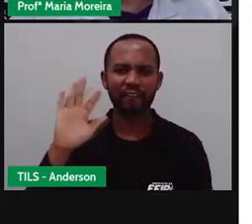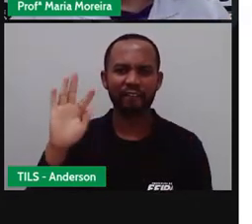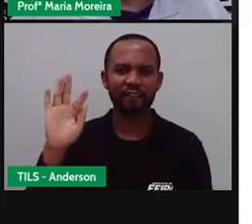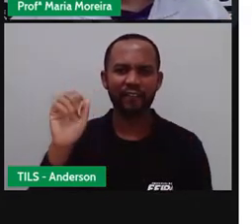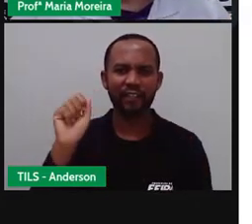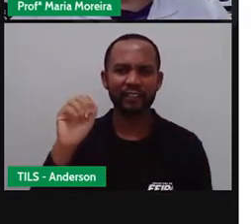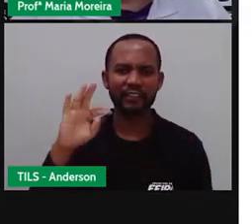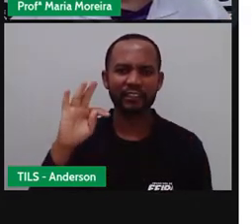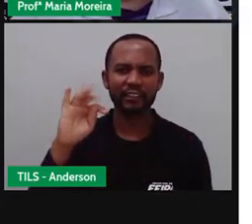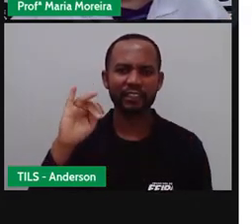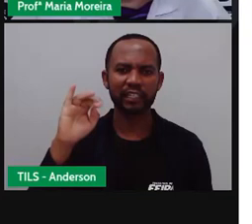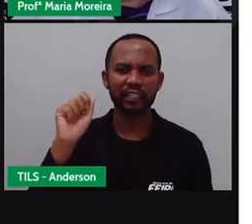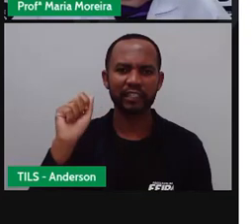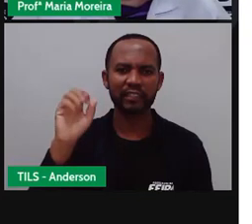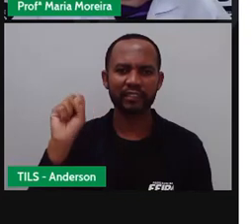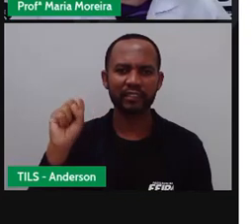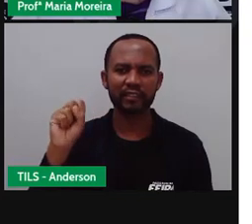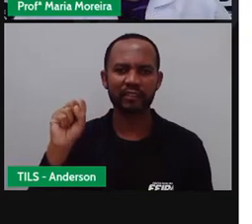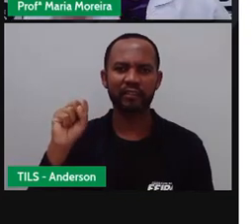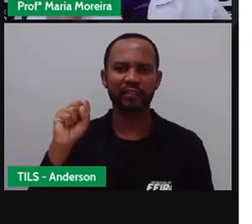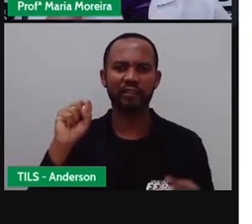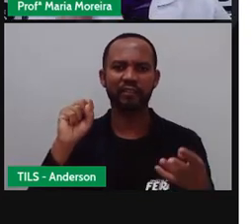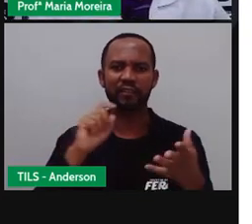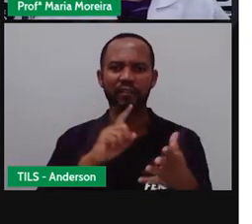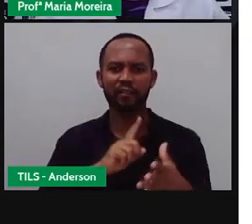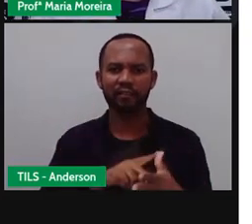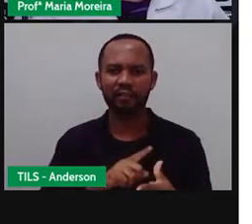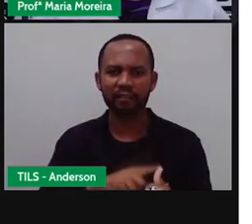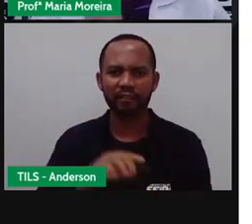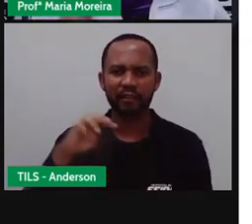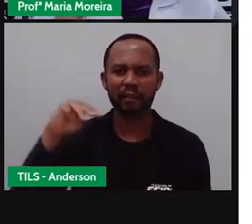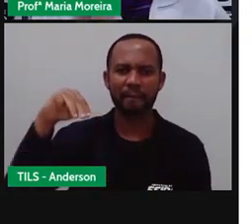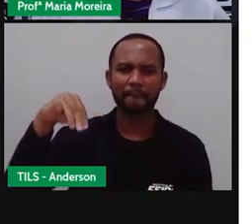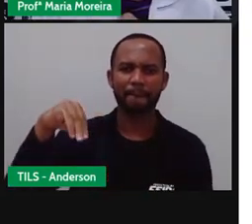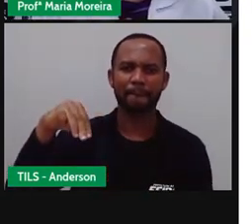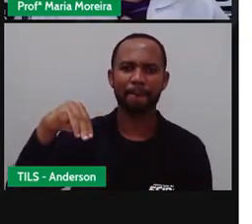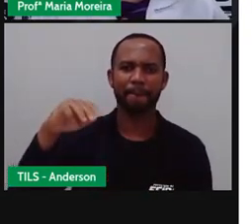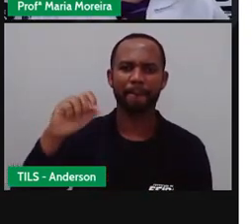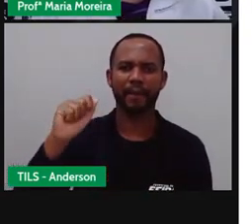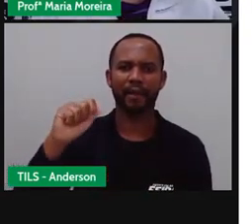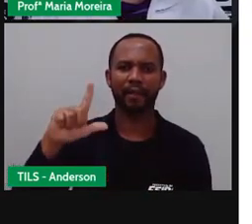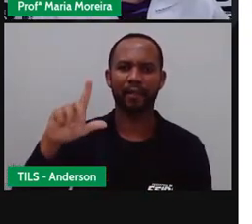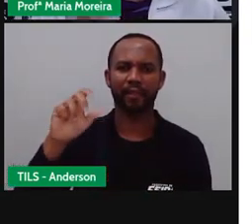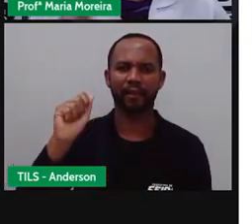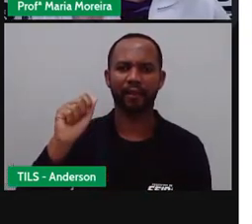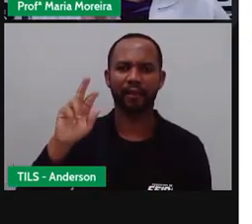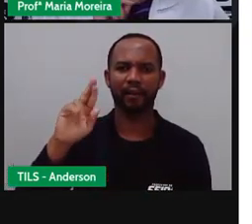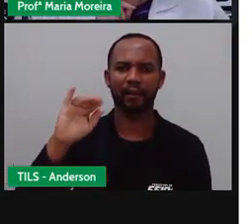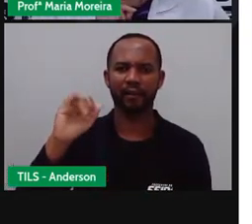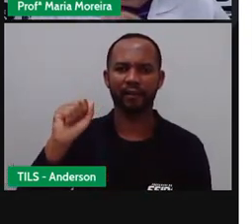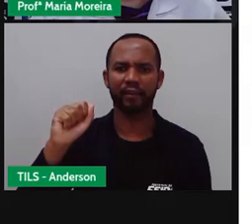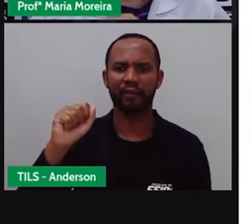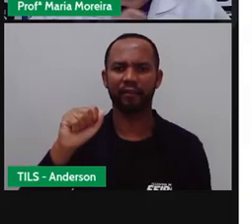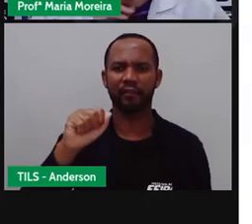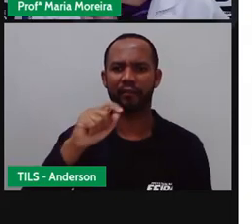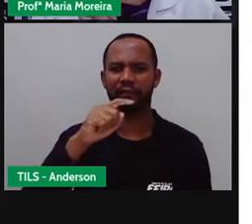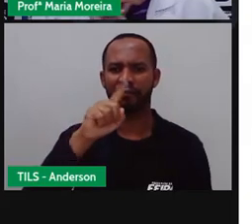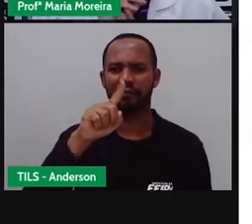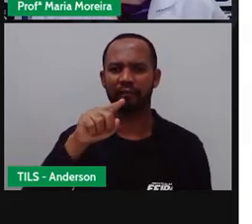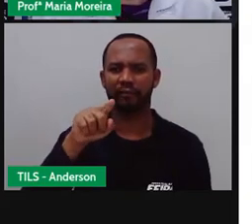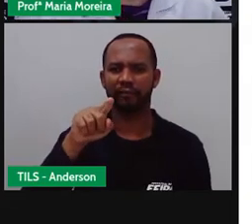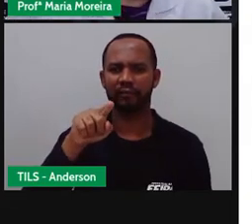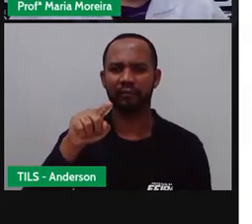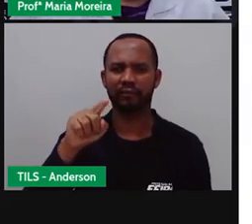algum que você não ouviu falar Sabe o que você pode fazer? Tem duas opções Uma fazer uso do dicionário E a outra é dar uma